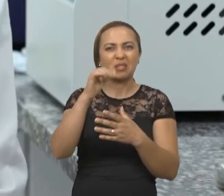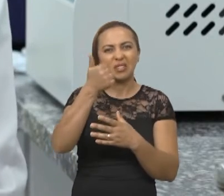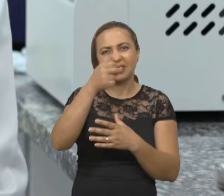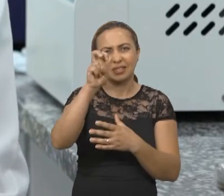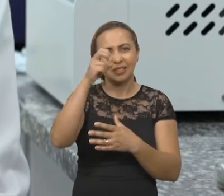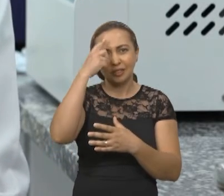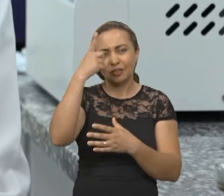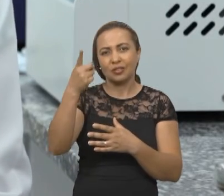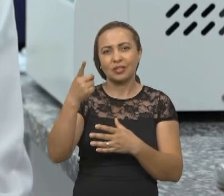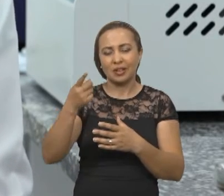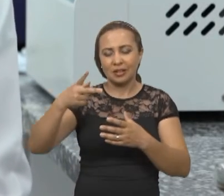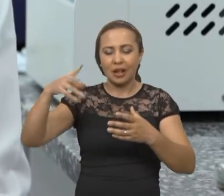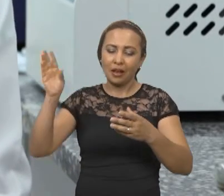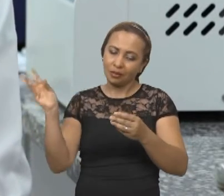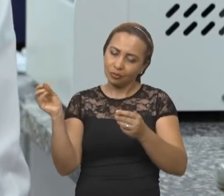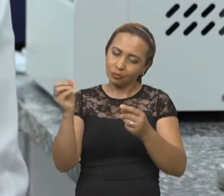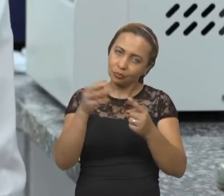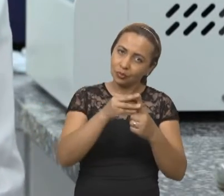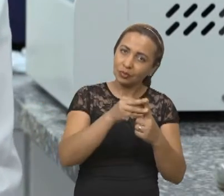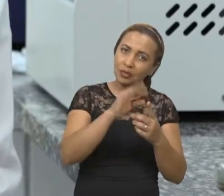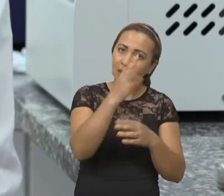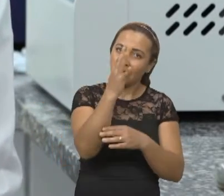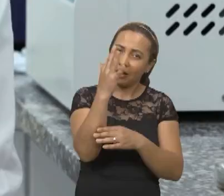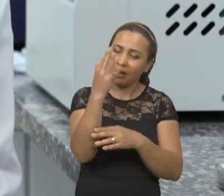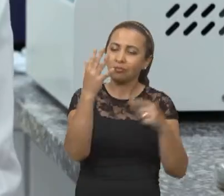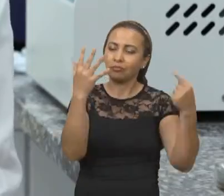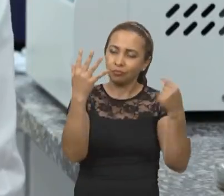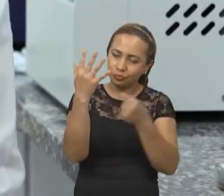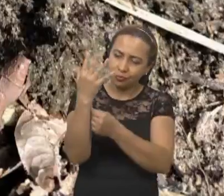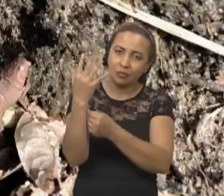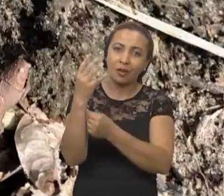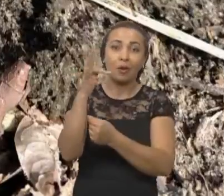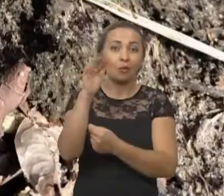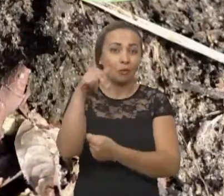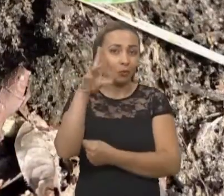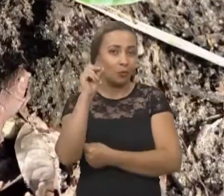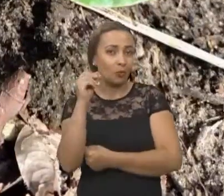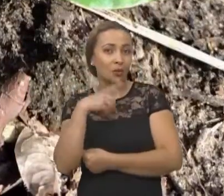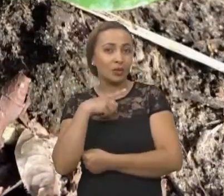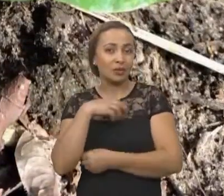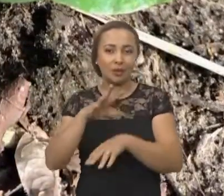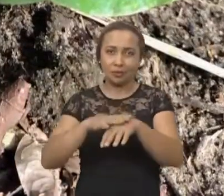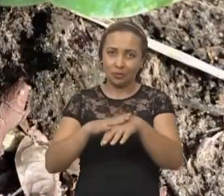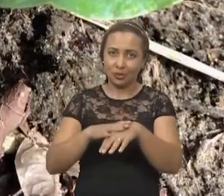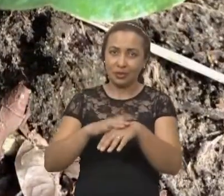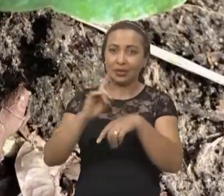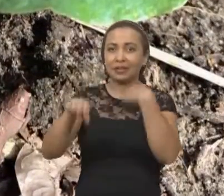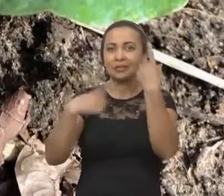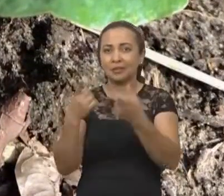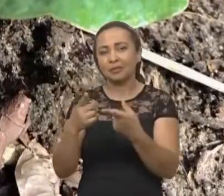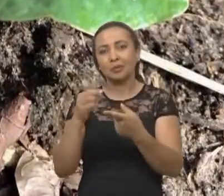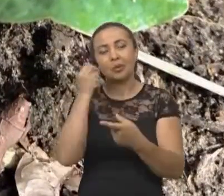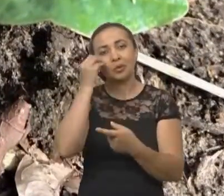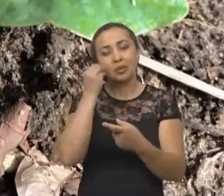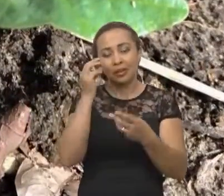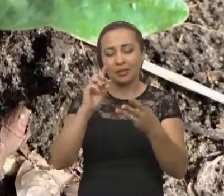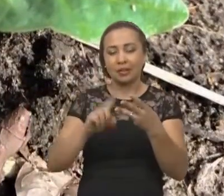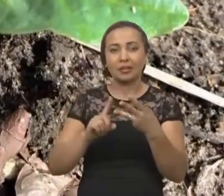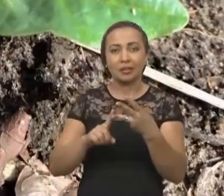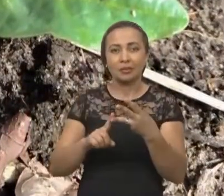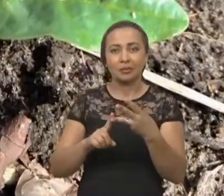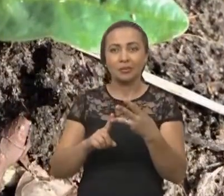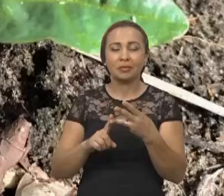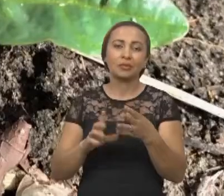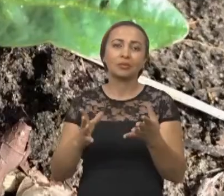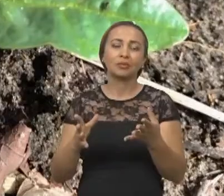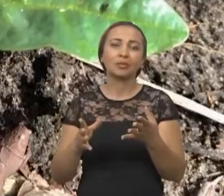inoculamos o fungo que causa a doença no caso fusário e aí no terceiro momento esse experimento ele foi